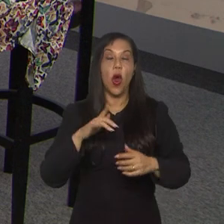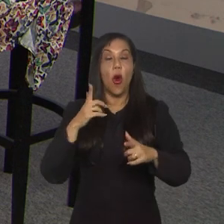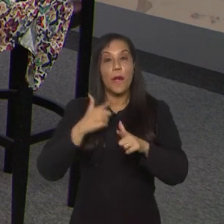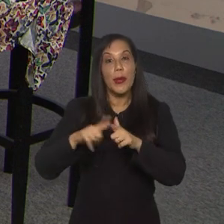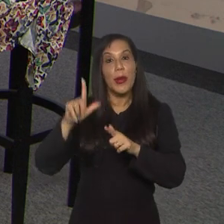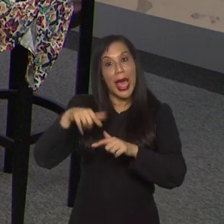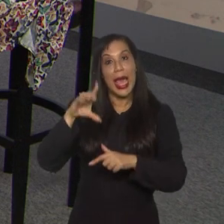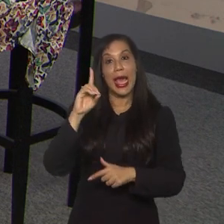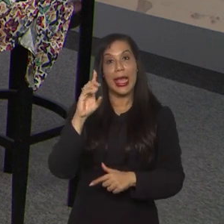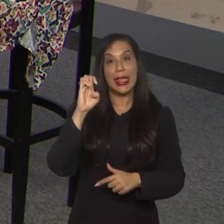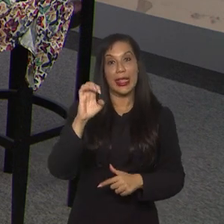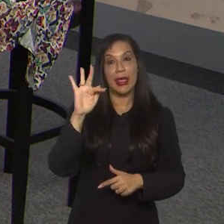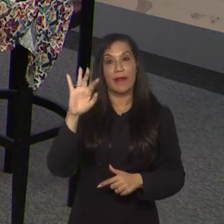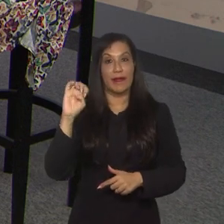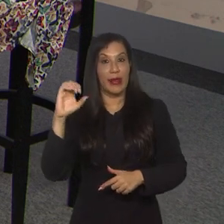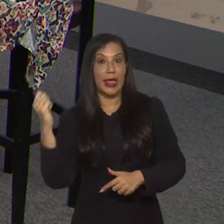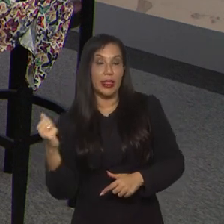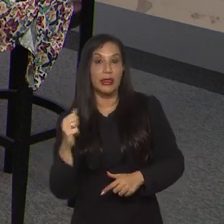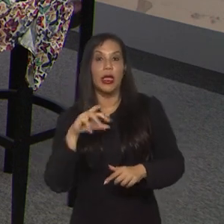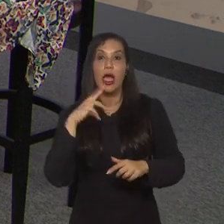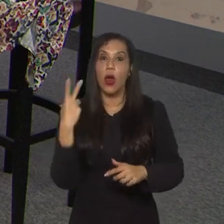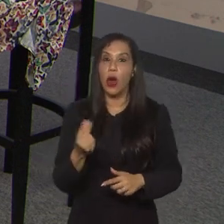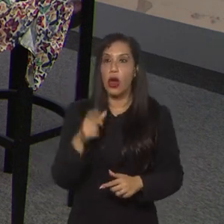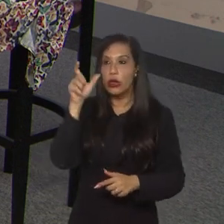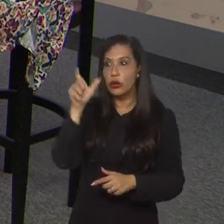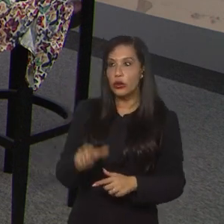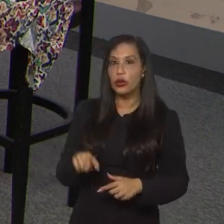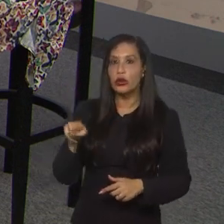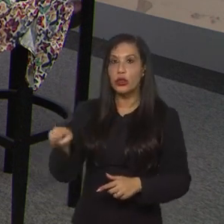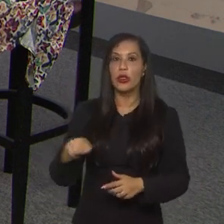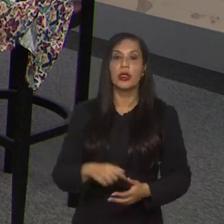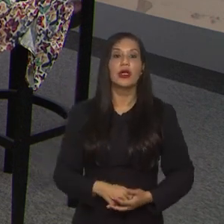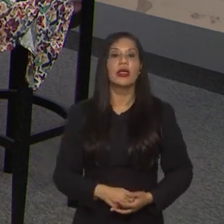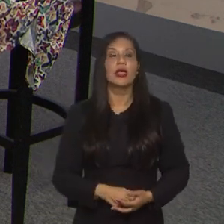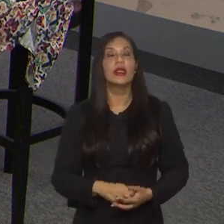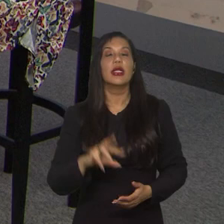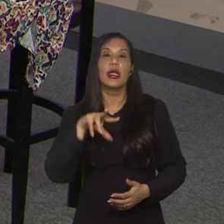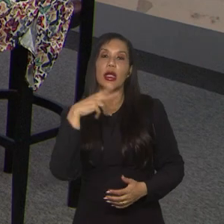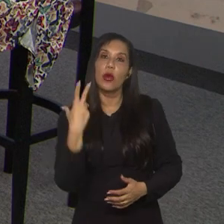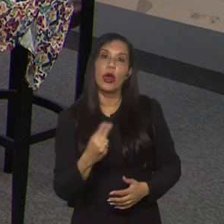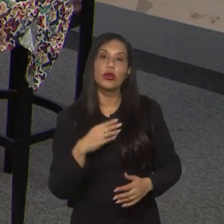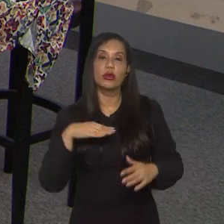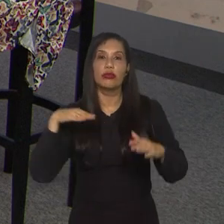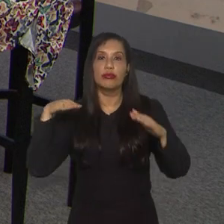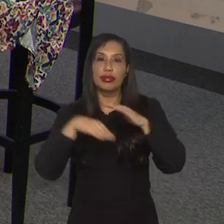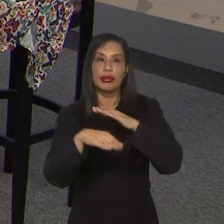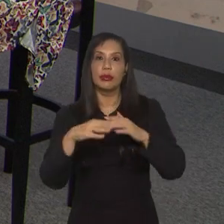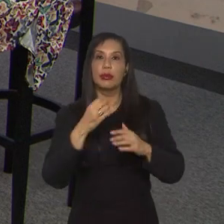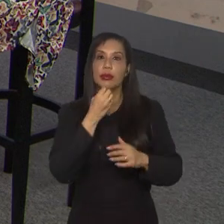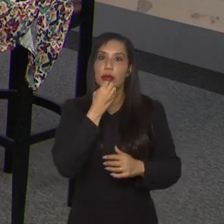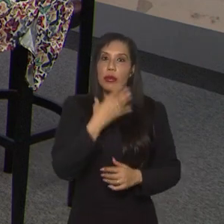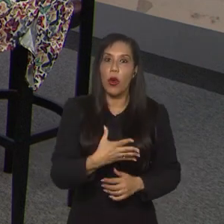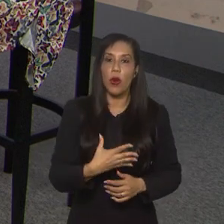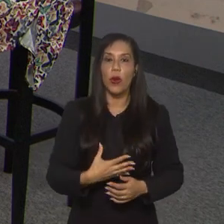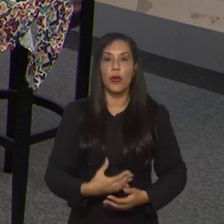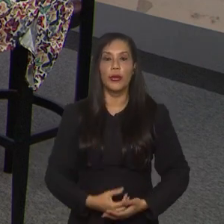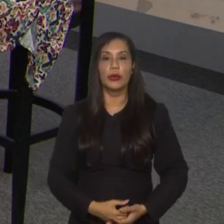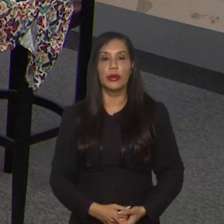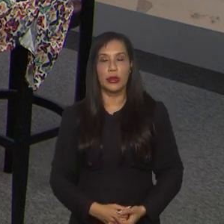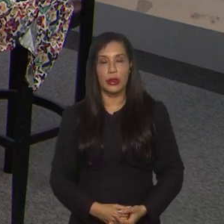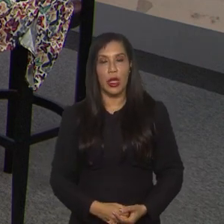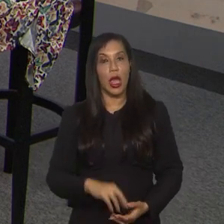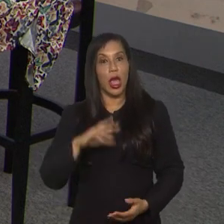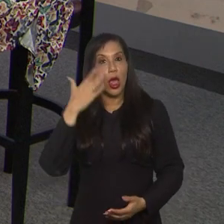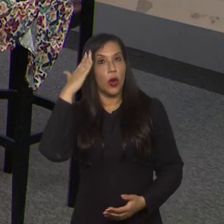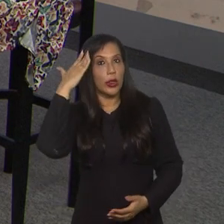times é a defesa, eu acho que o nosso ataque... São bem fechadinhos, eu acho que nosso ataque é muito bom, eu entendo que a gente